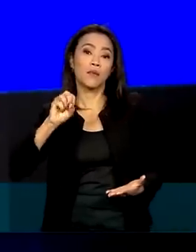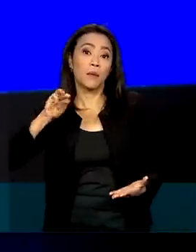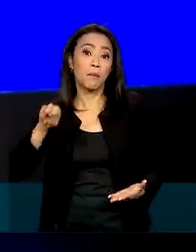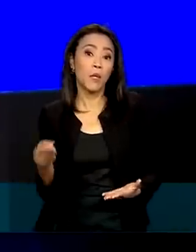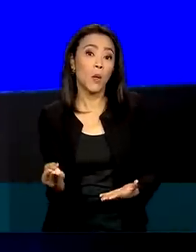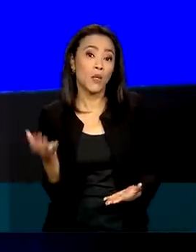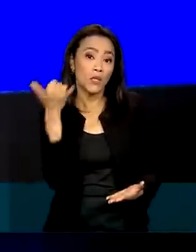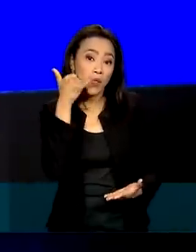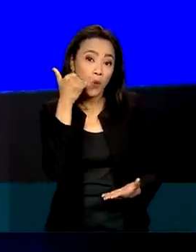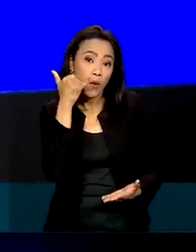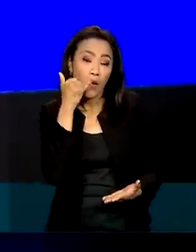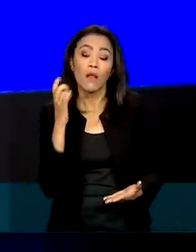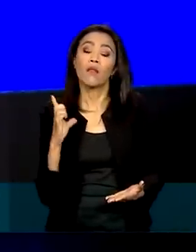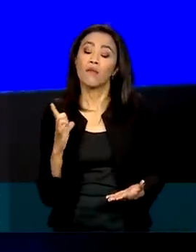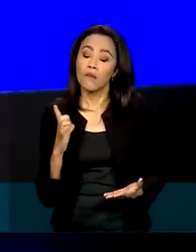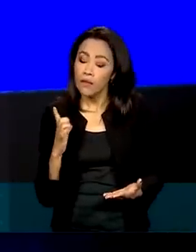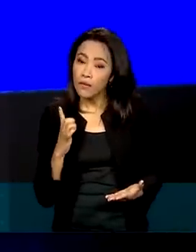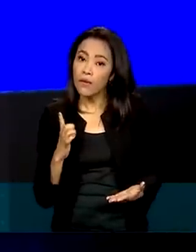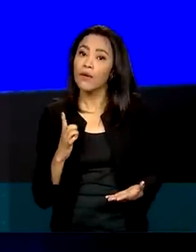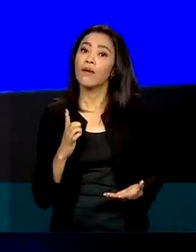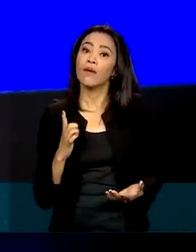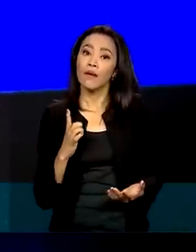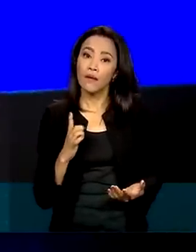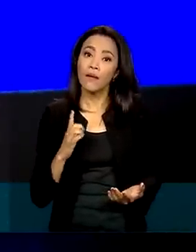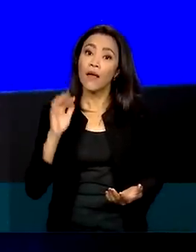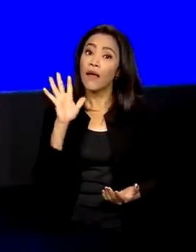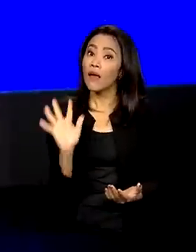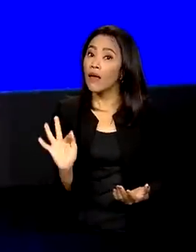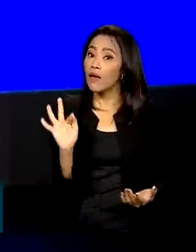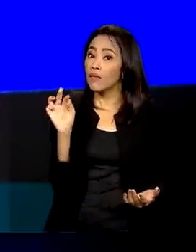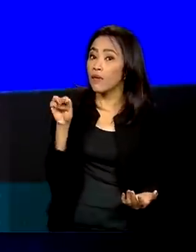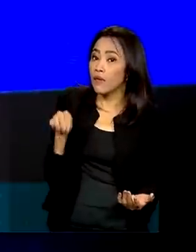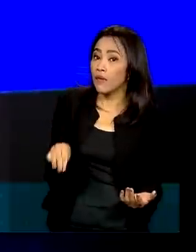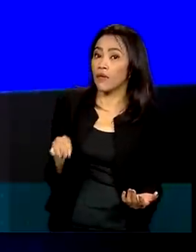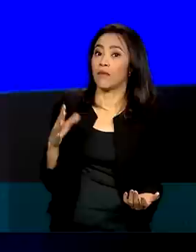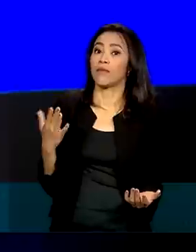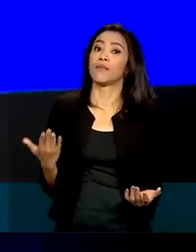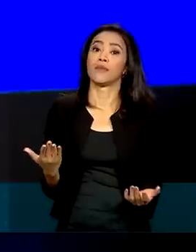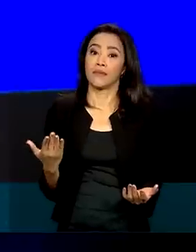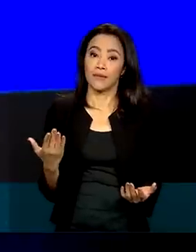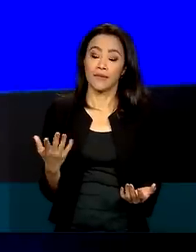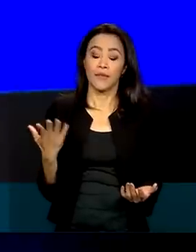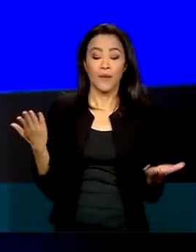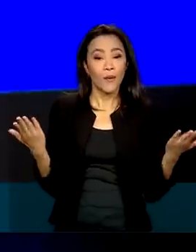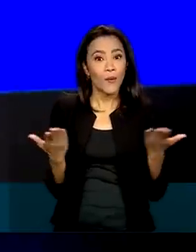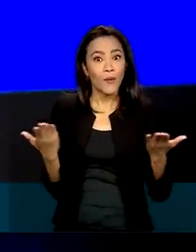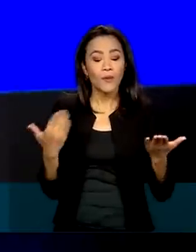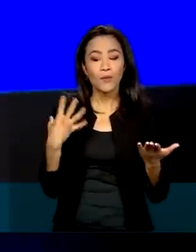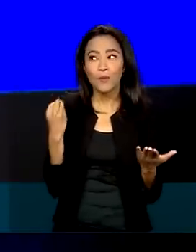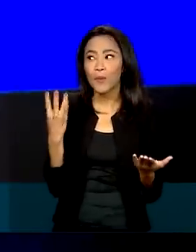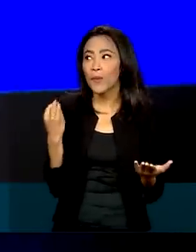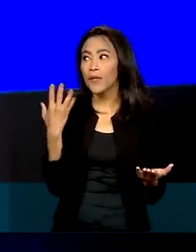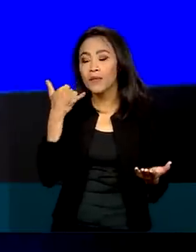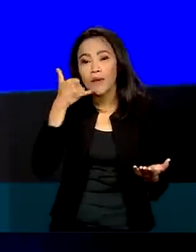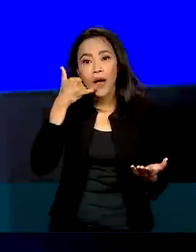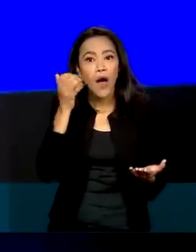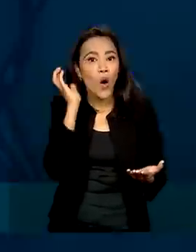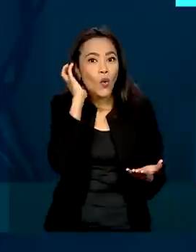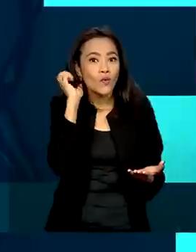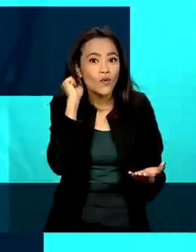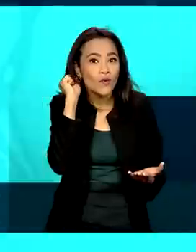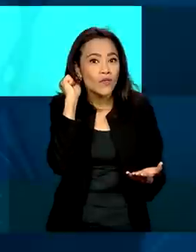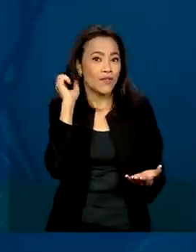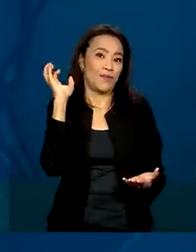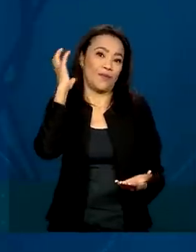telefônicos, todos eles com o modo FM. A gente vai ter muito mais gente ouvindo rádio em todo lugar.